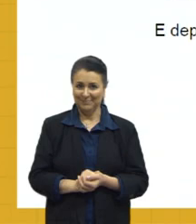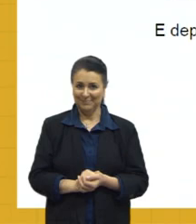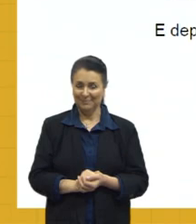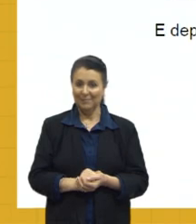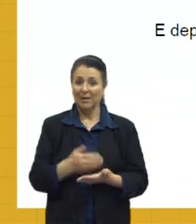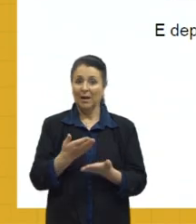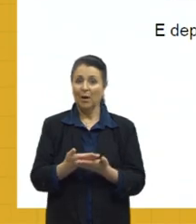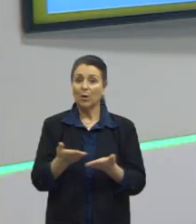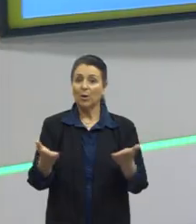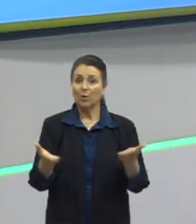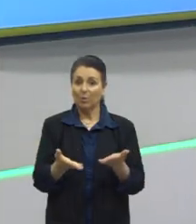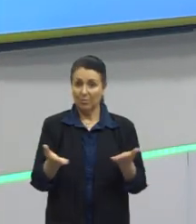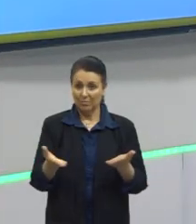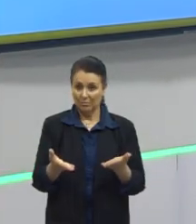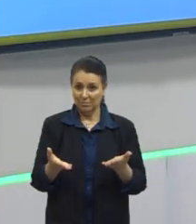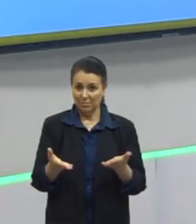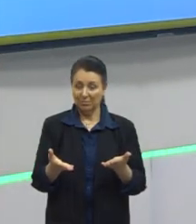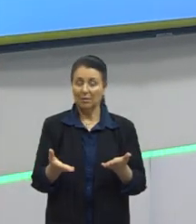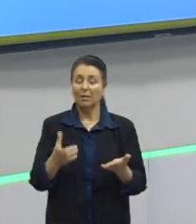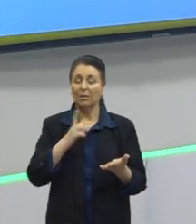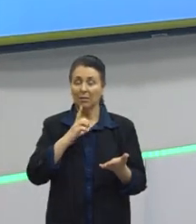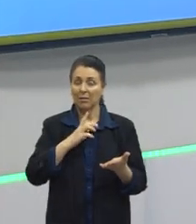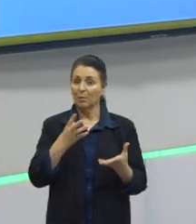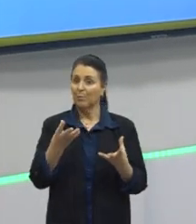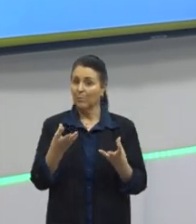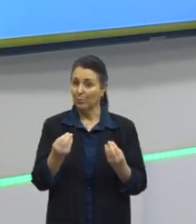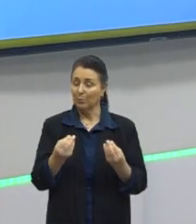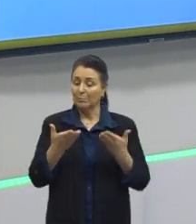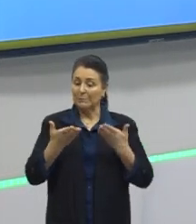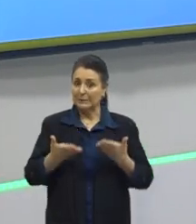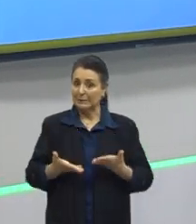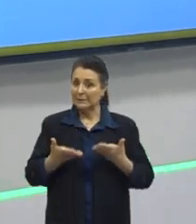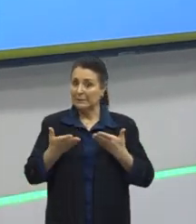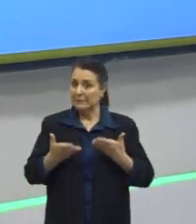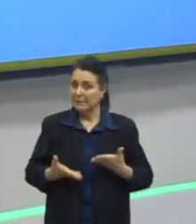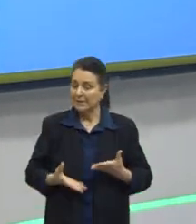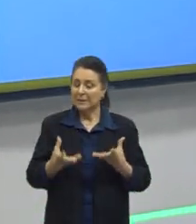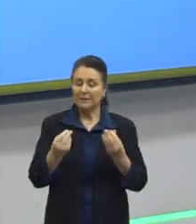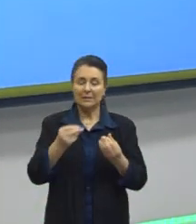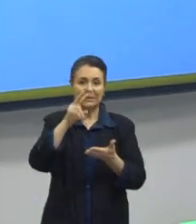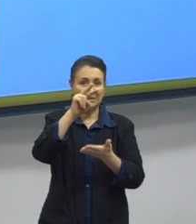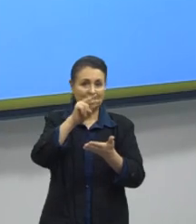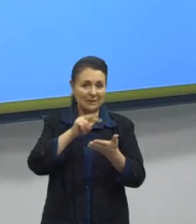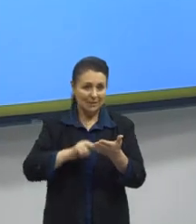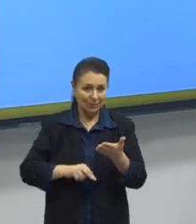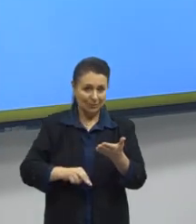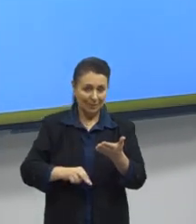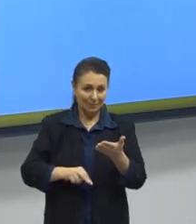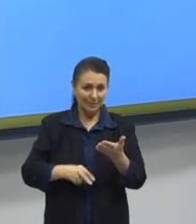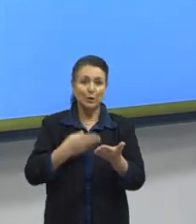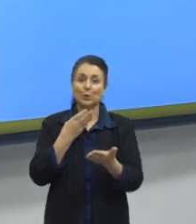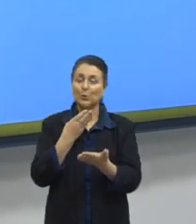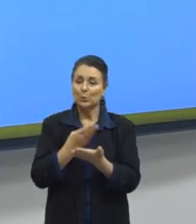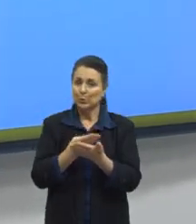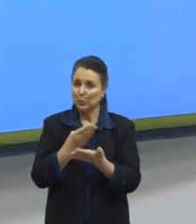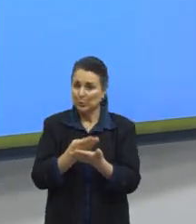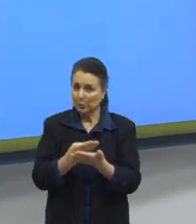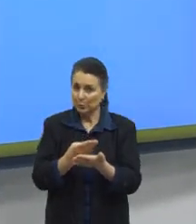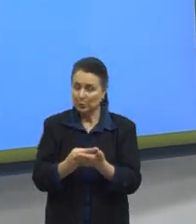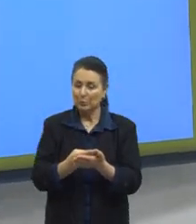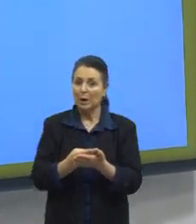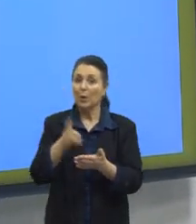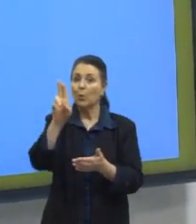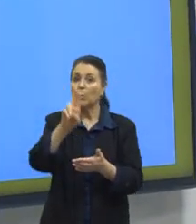a aula de hoje, então, ela é um pouco densa, bastante leitura, certo? Vai atrás, pega esses QR